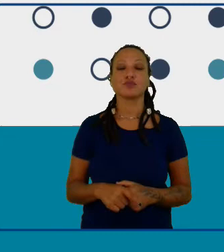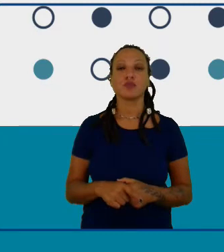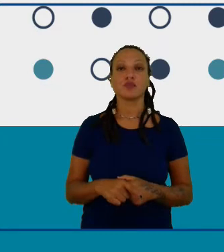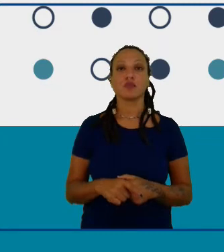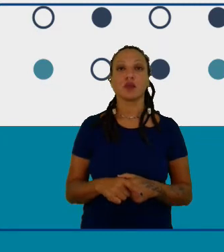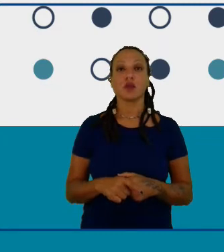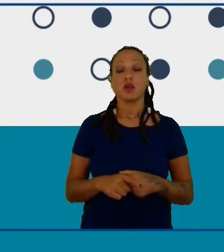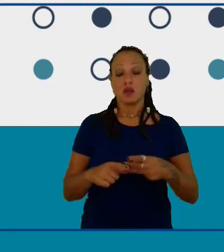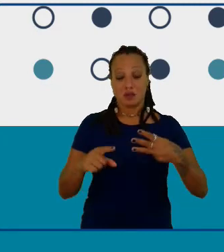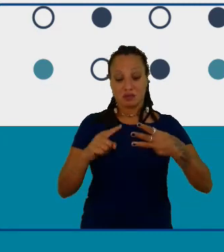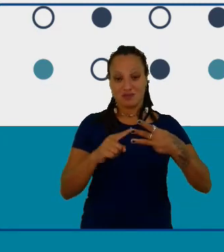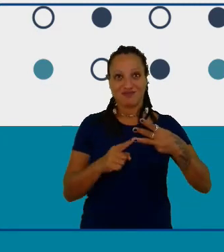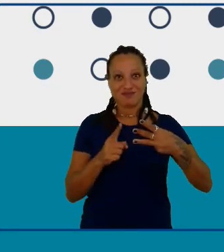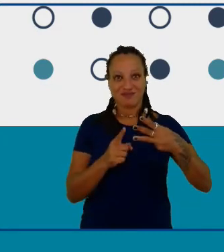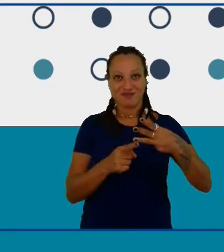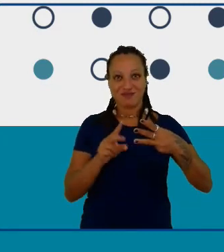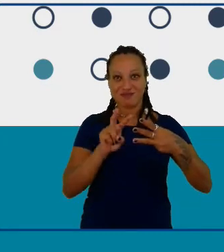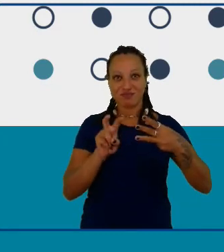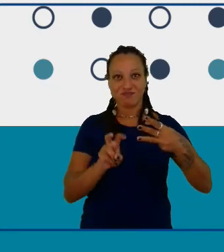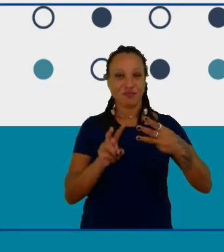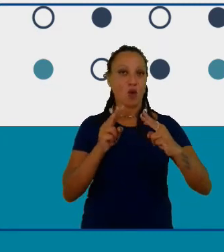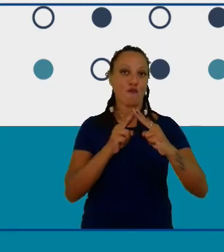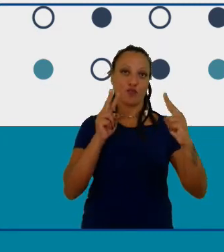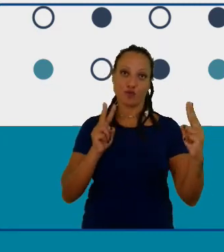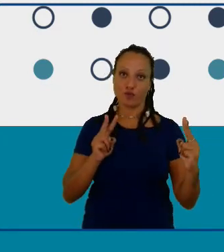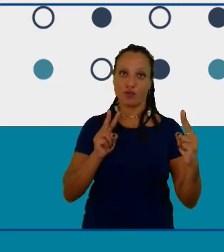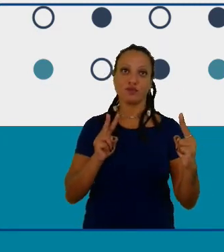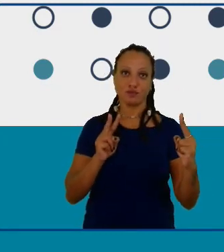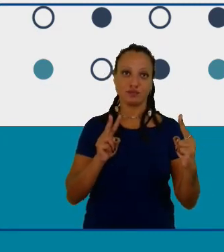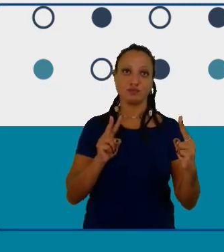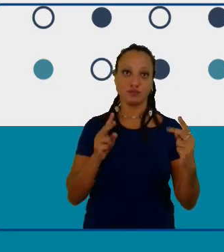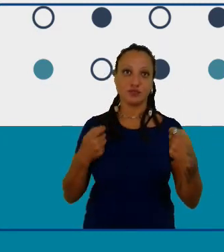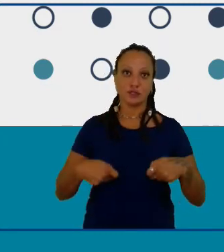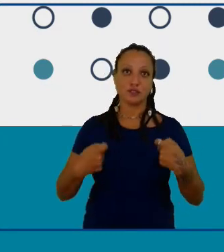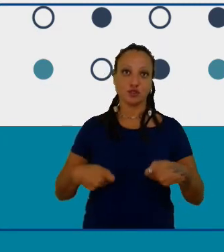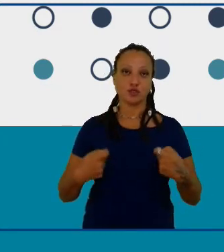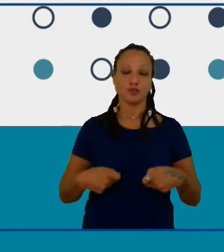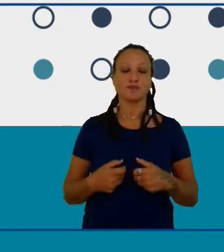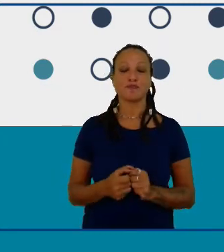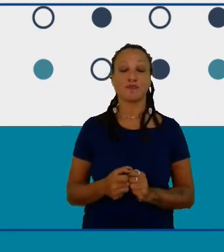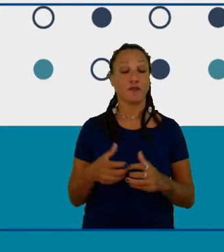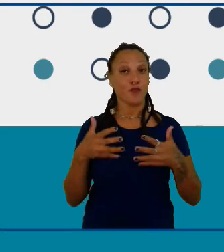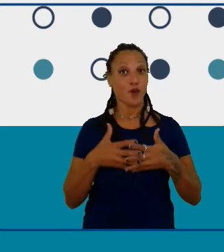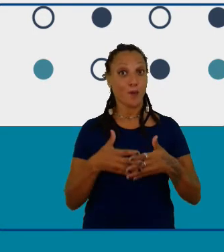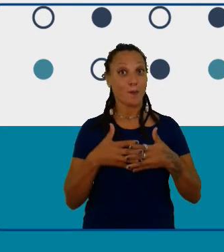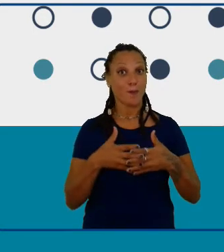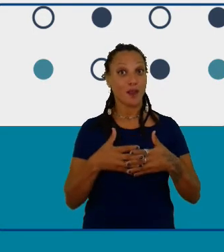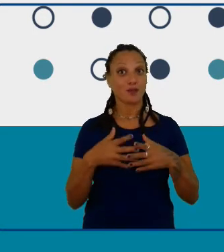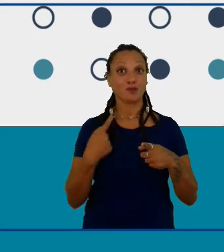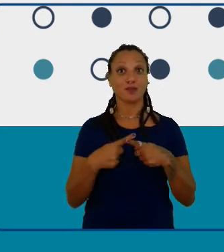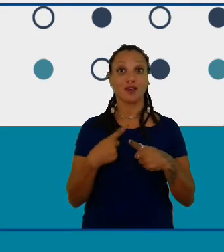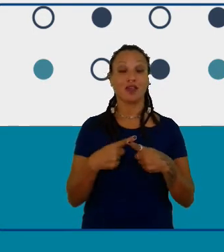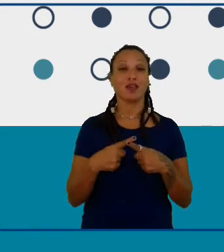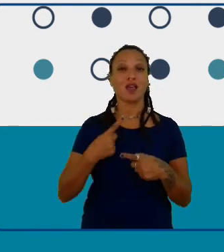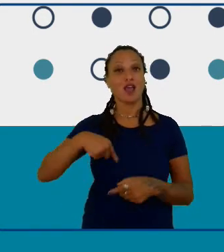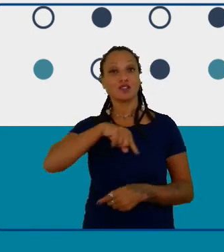todos no formato online e teve uma complexidade porque a gente nós misturamos